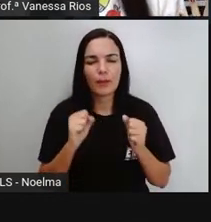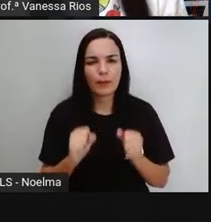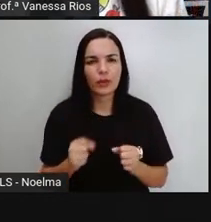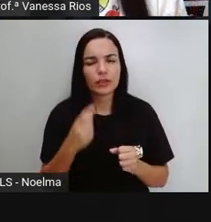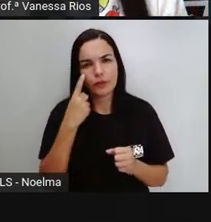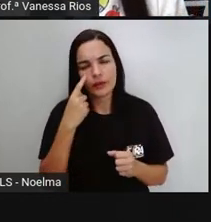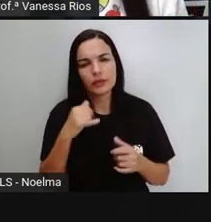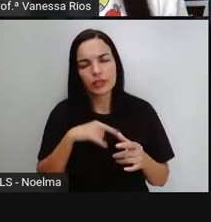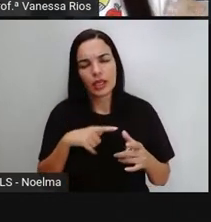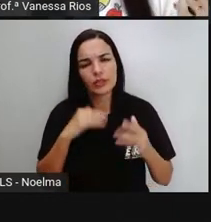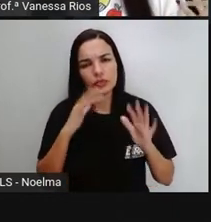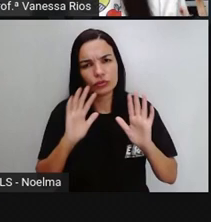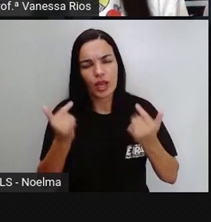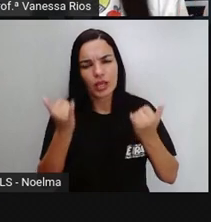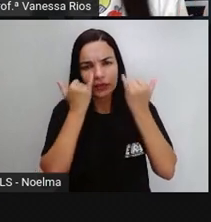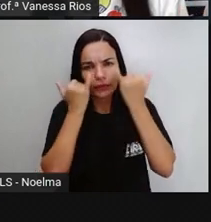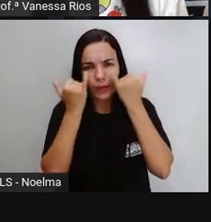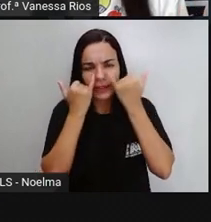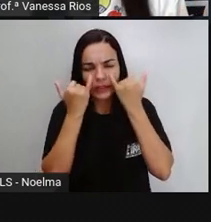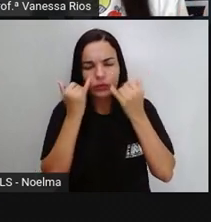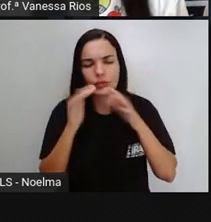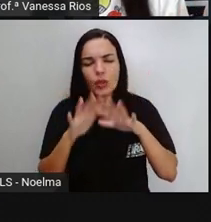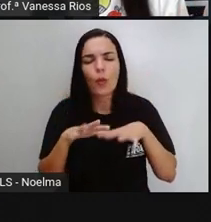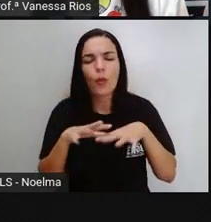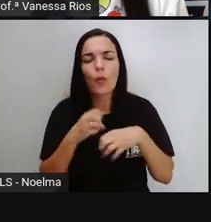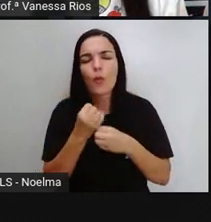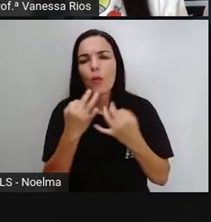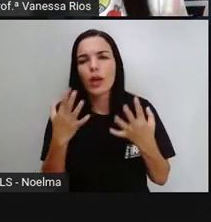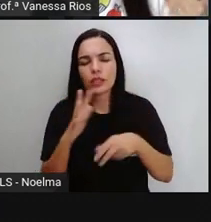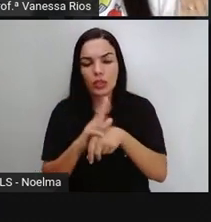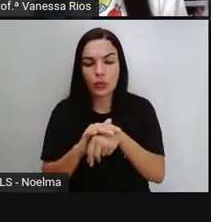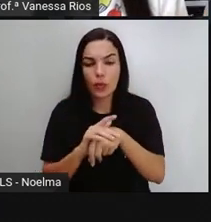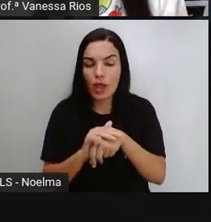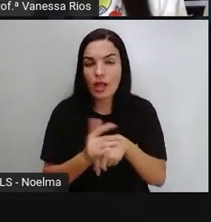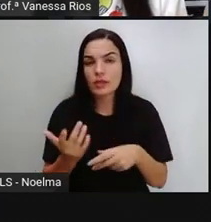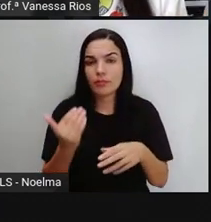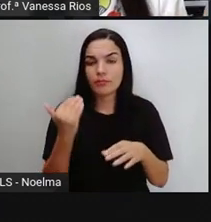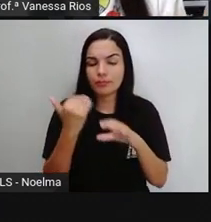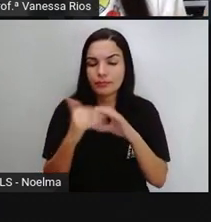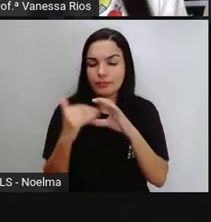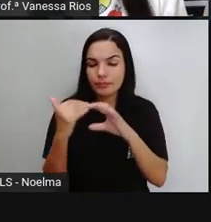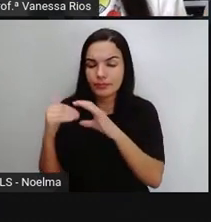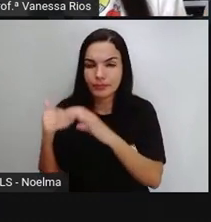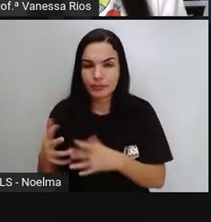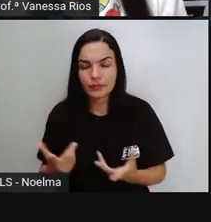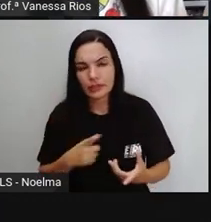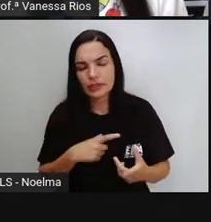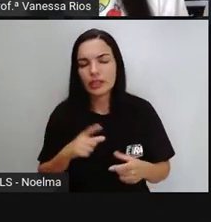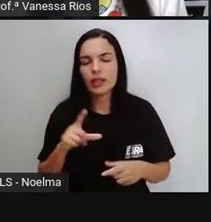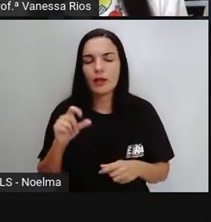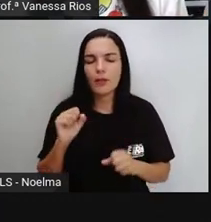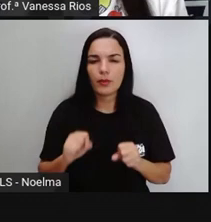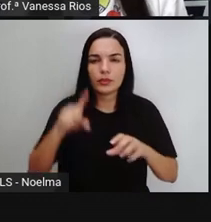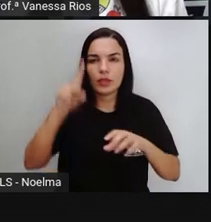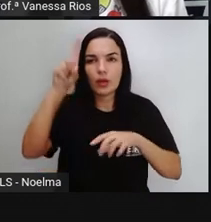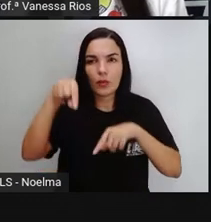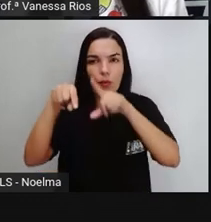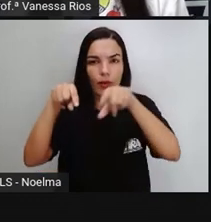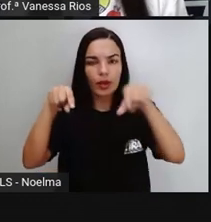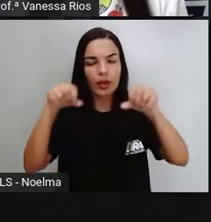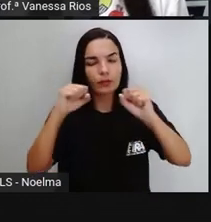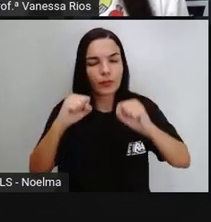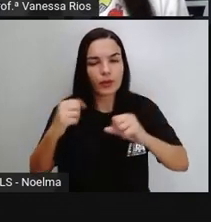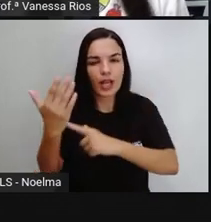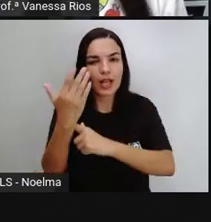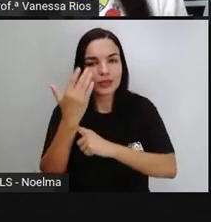as informações sobre as doenças transmitidas por alimentos e como os gráficos podem nos ajudar a entender informações como estas,